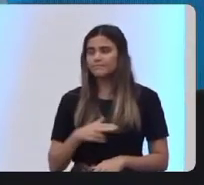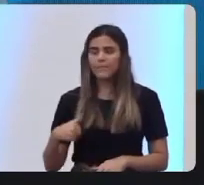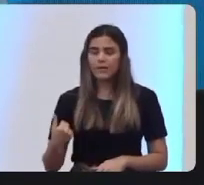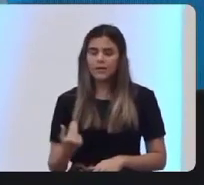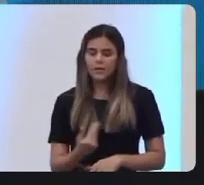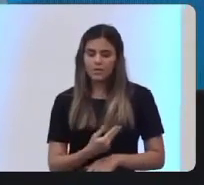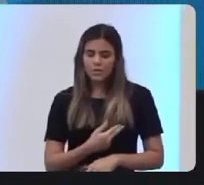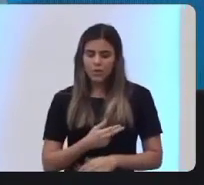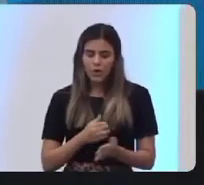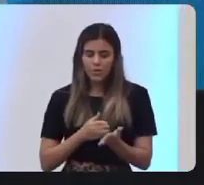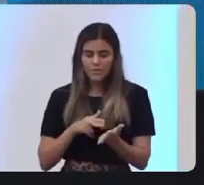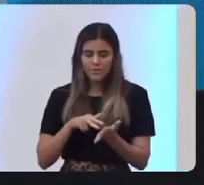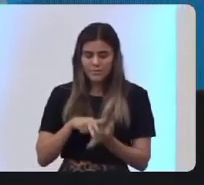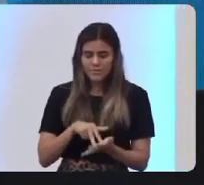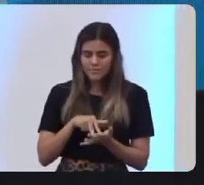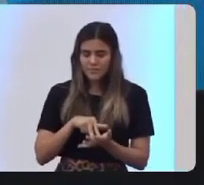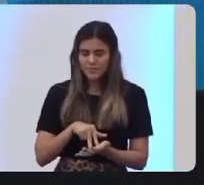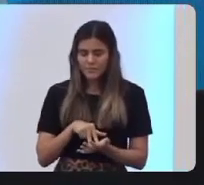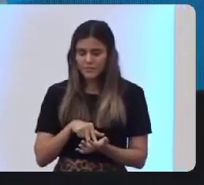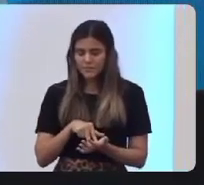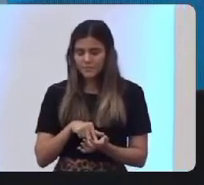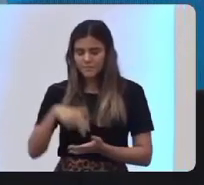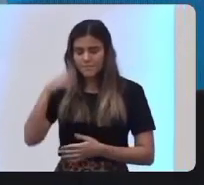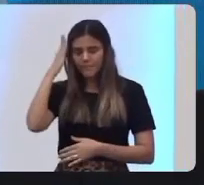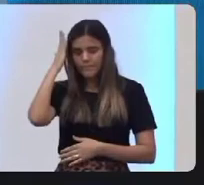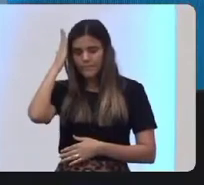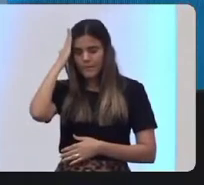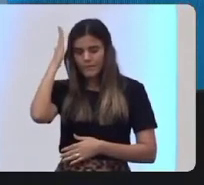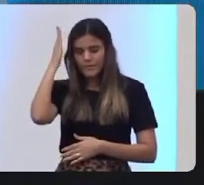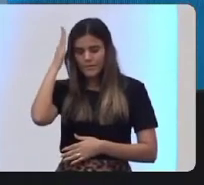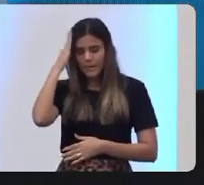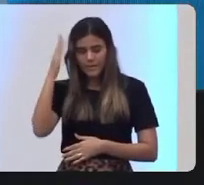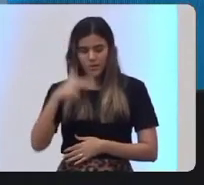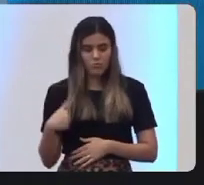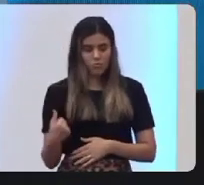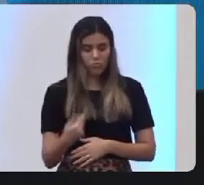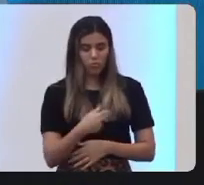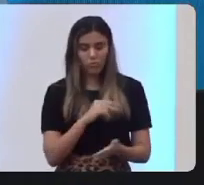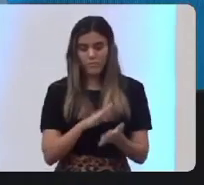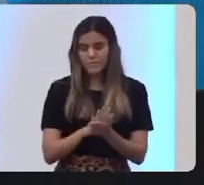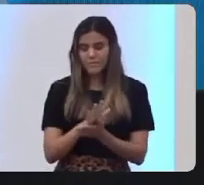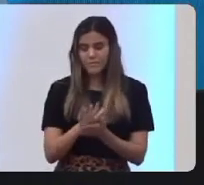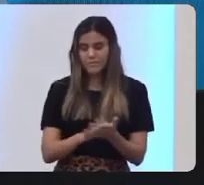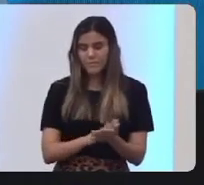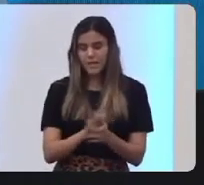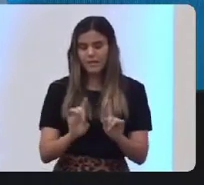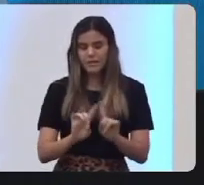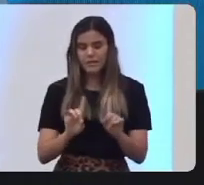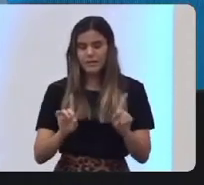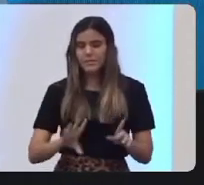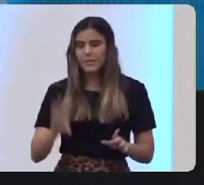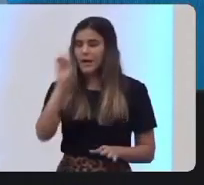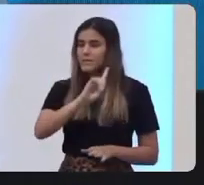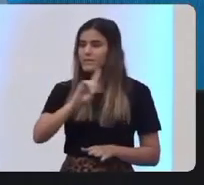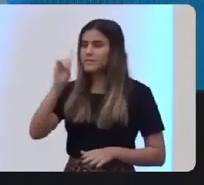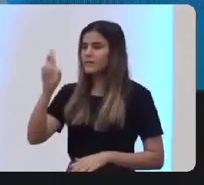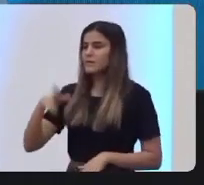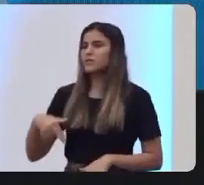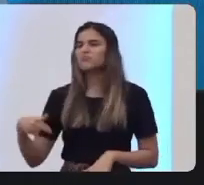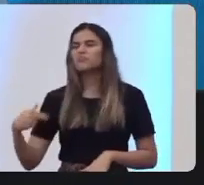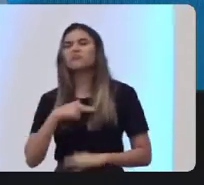firme em ó Pai. Sabendo que nós mesmo não somos nada. Mas em Ti nós somos mais do que